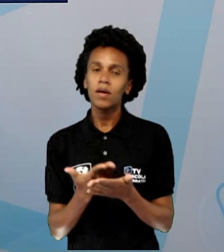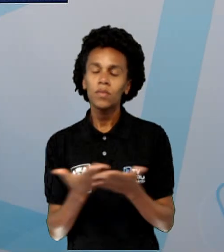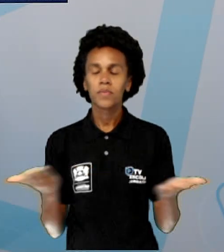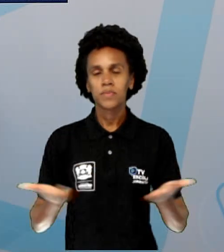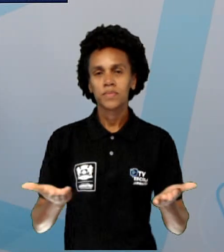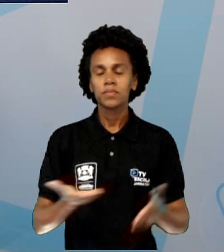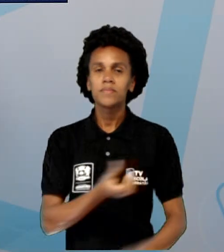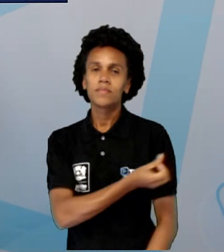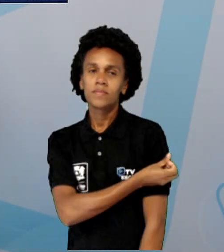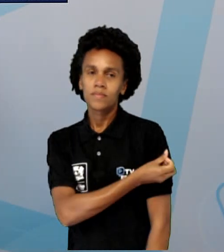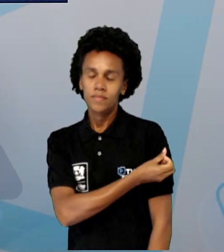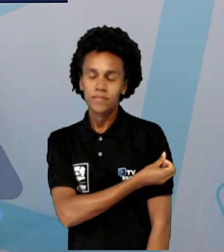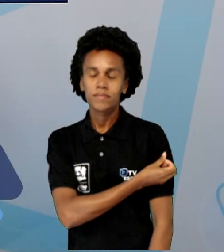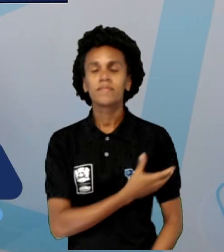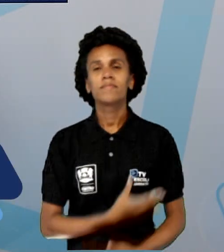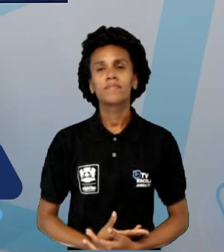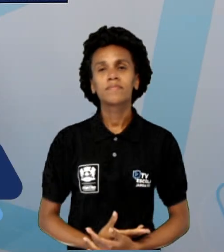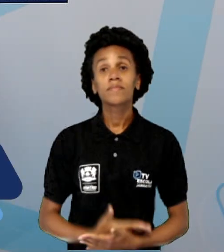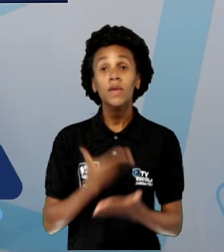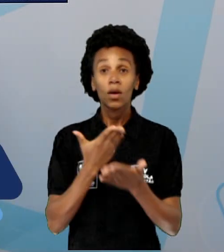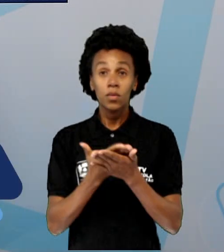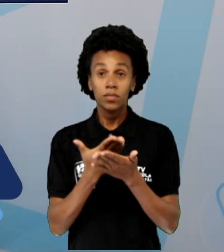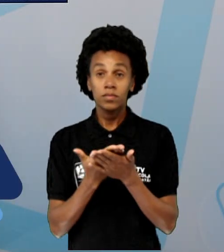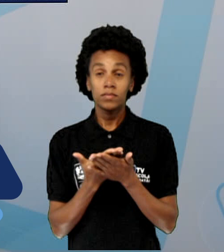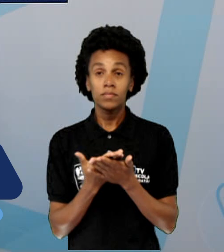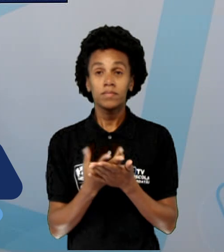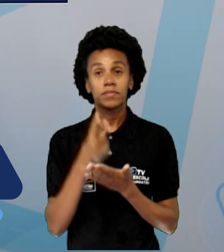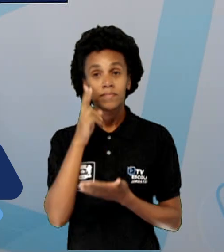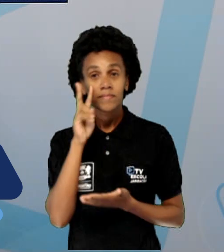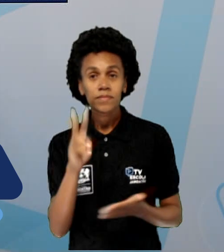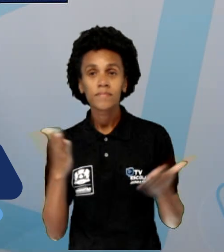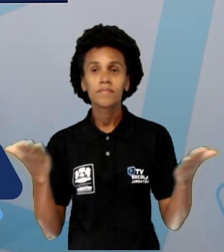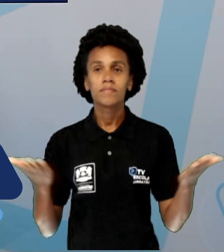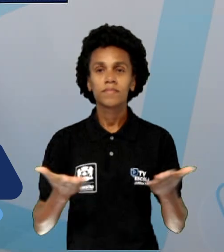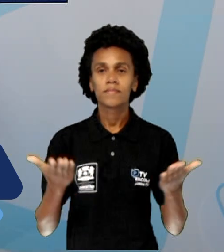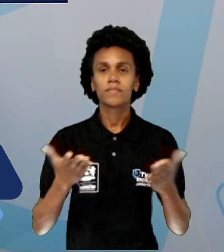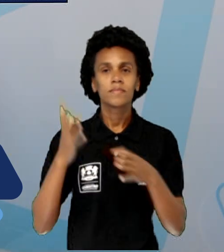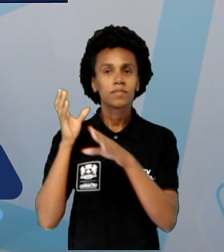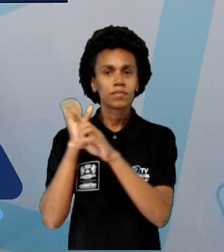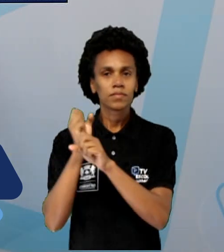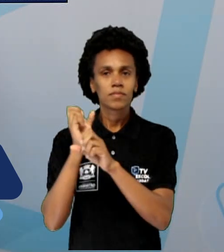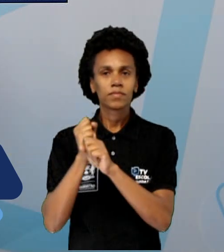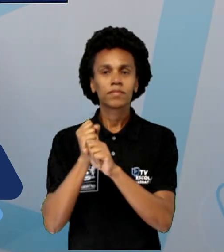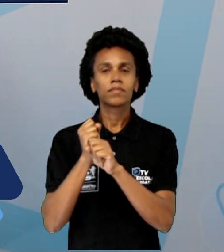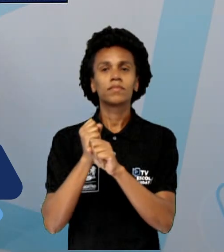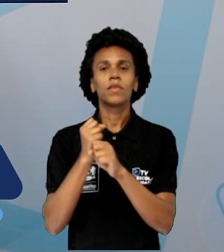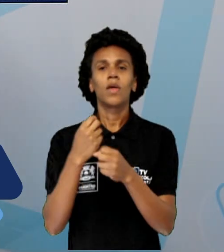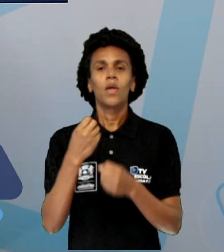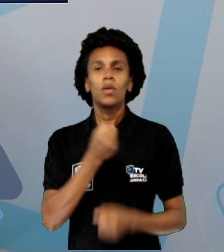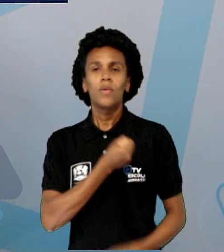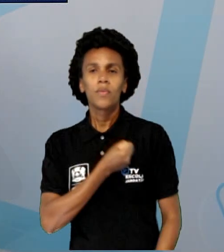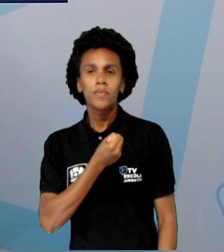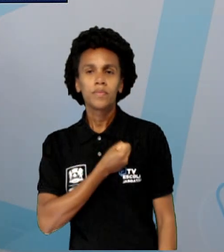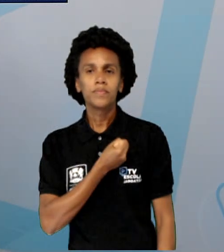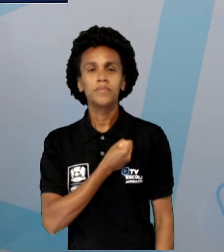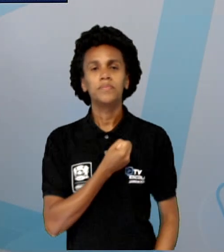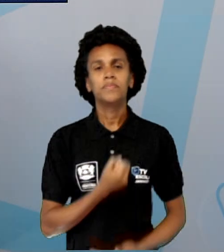O conteúdo que a gente vai ver é mais uma operação com números naturais. Dessa vez a gente vai observar a multiplicação.